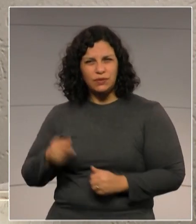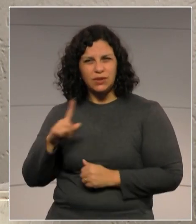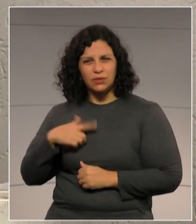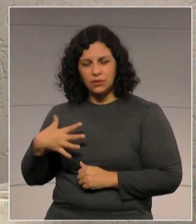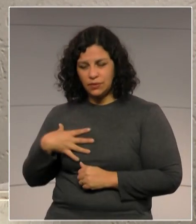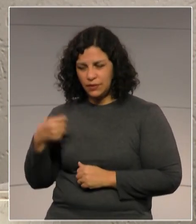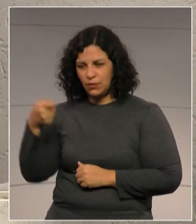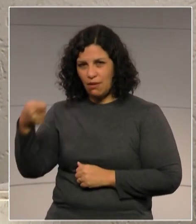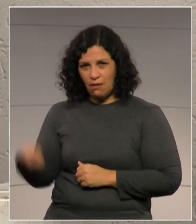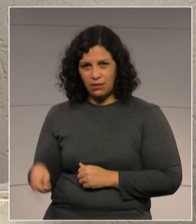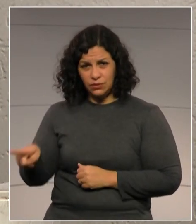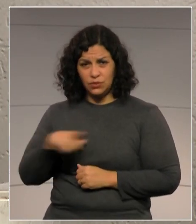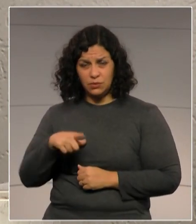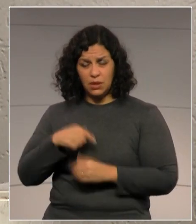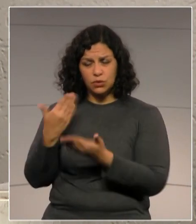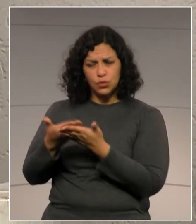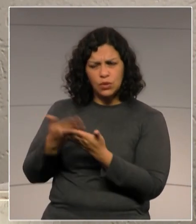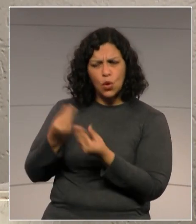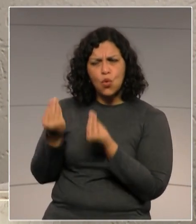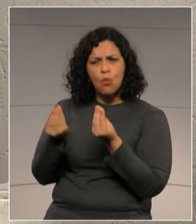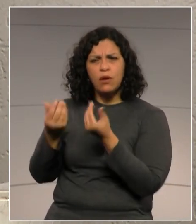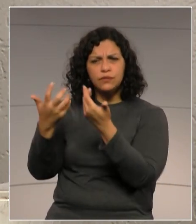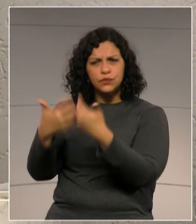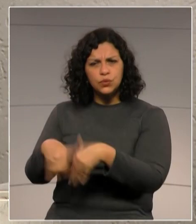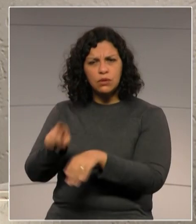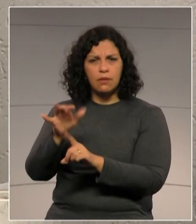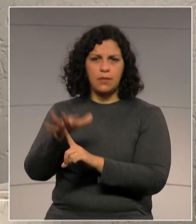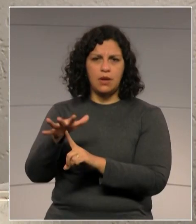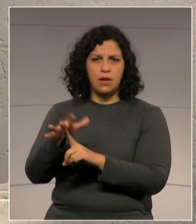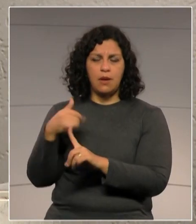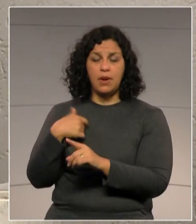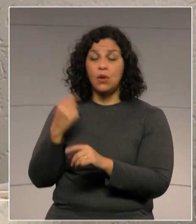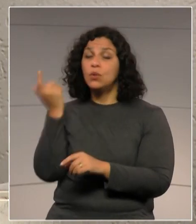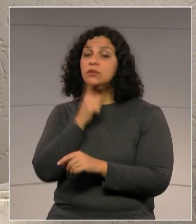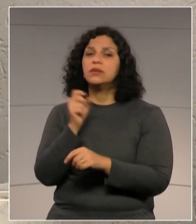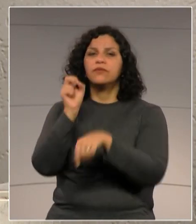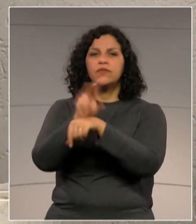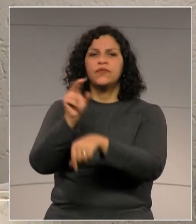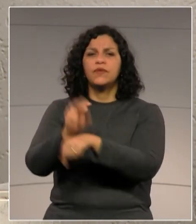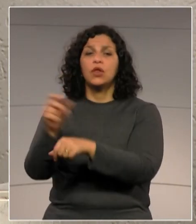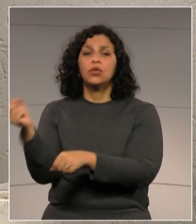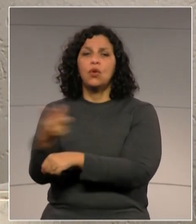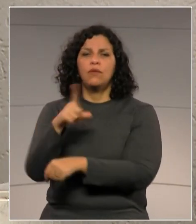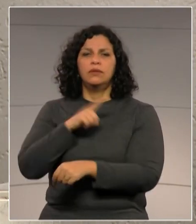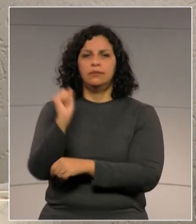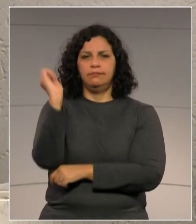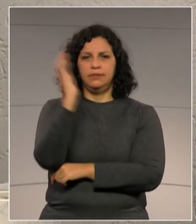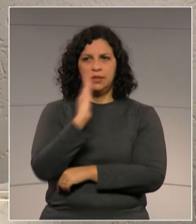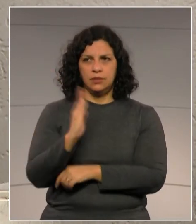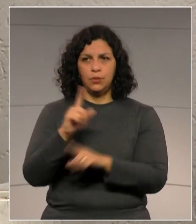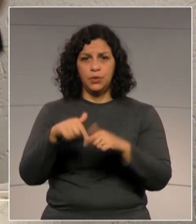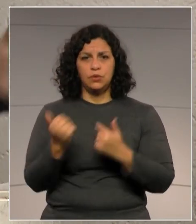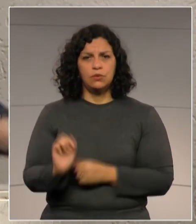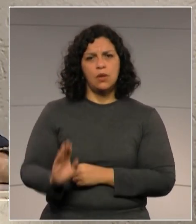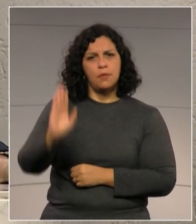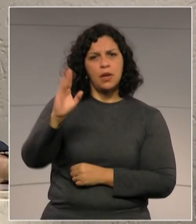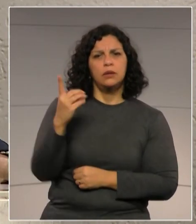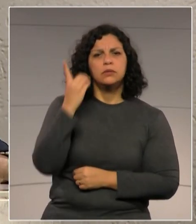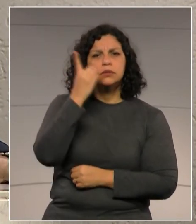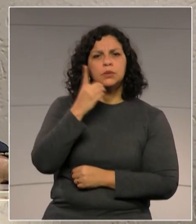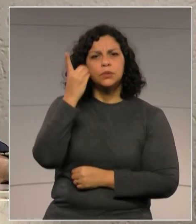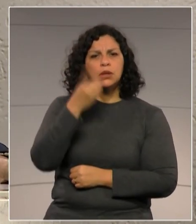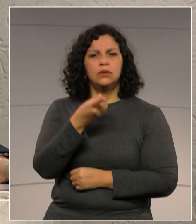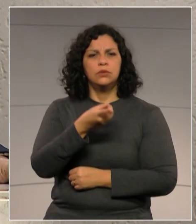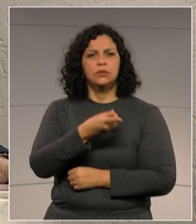possa ter algumas aulas do nosso governador para criar empregos no nosso país. Concedo a palavra ao